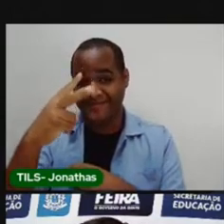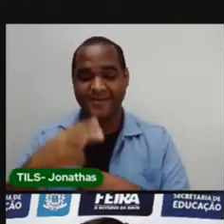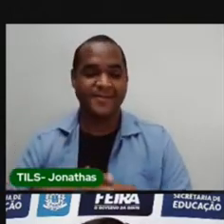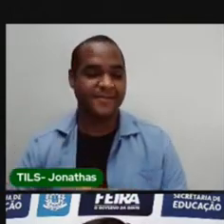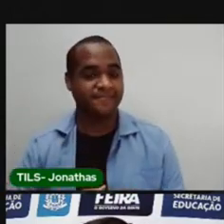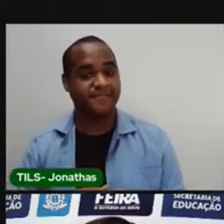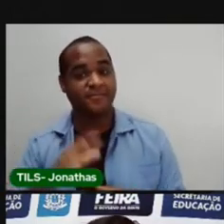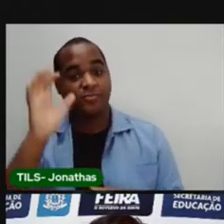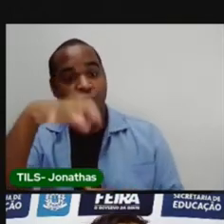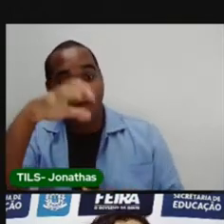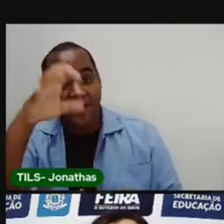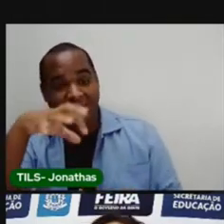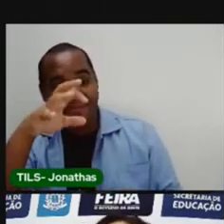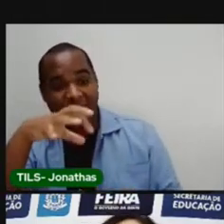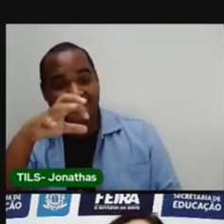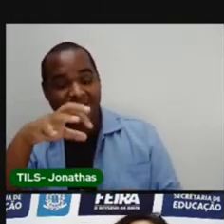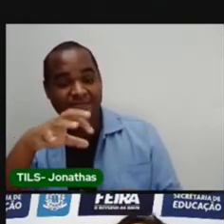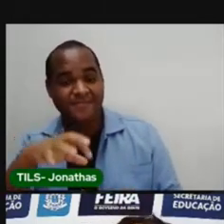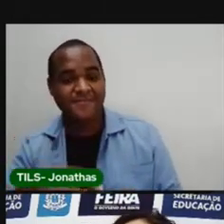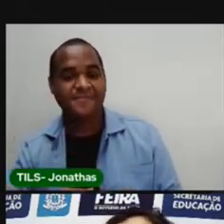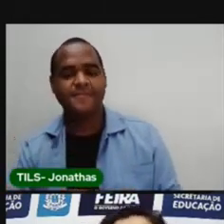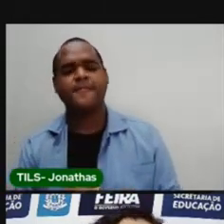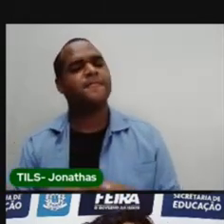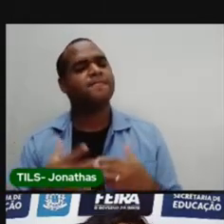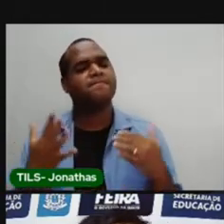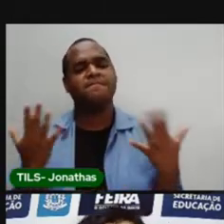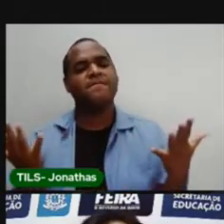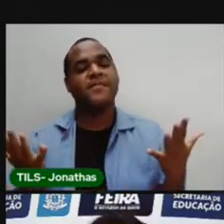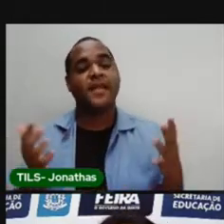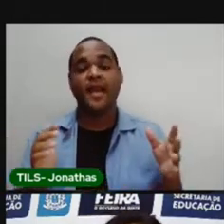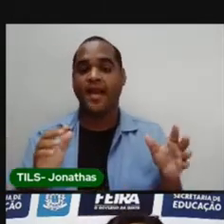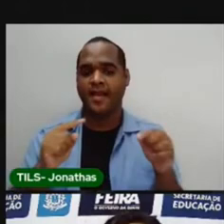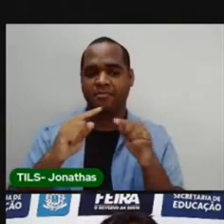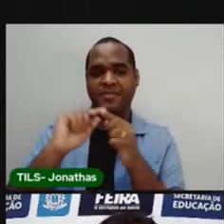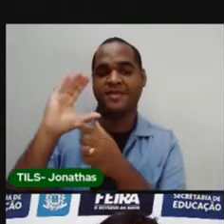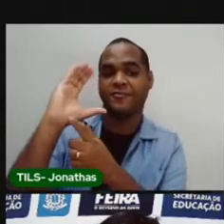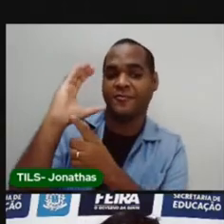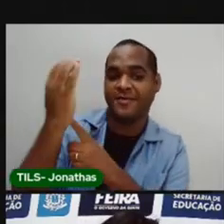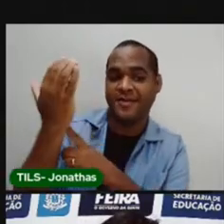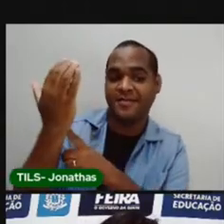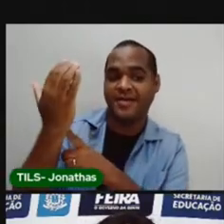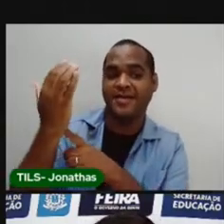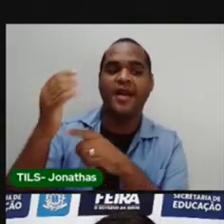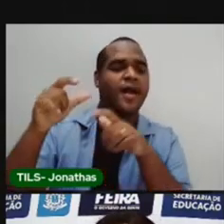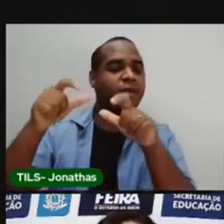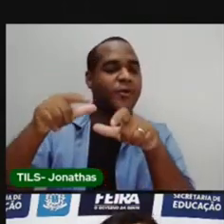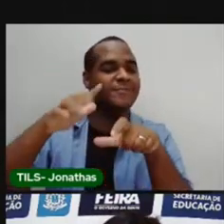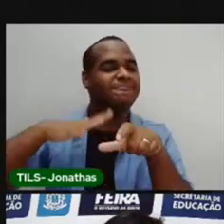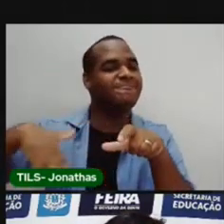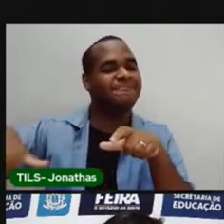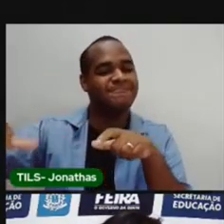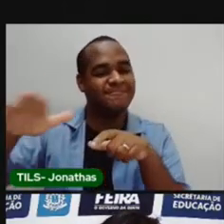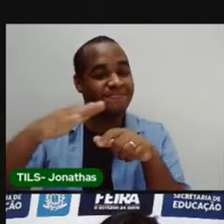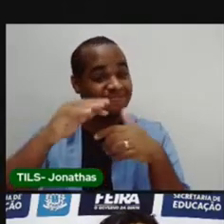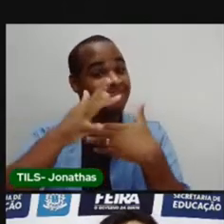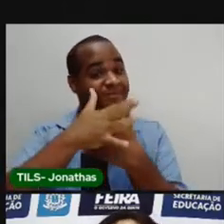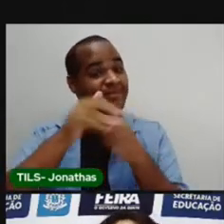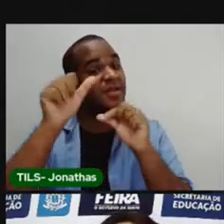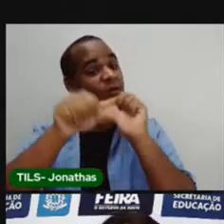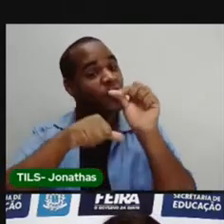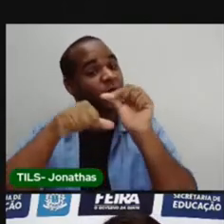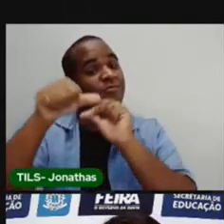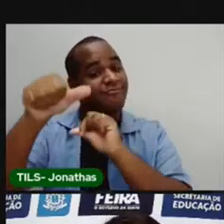Está chovendo? E assim, o tempo da nossa cidade, o clima também mudou esse estilo.